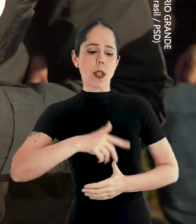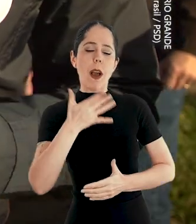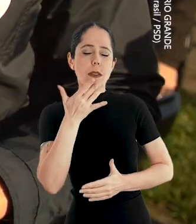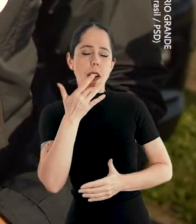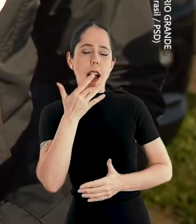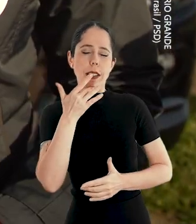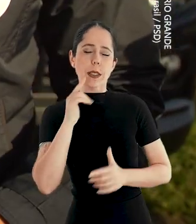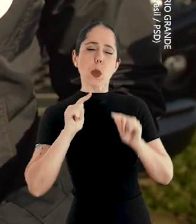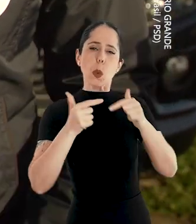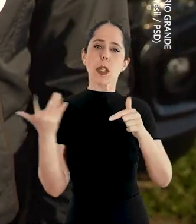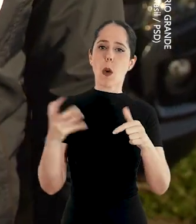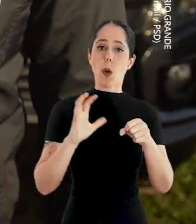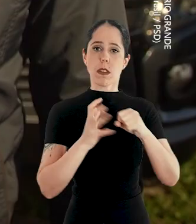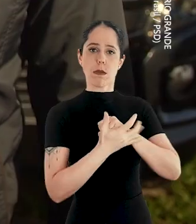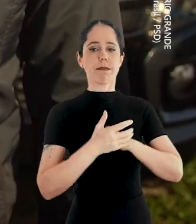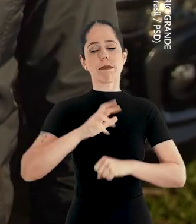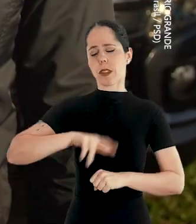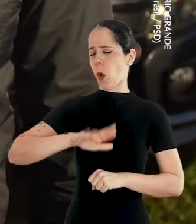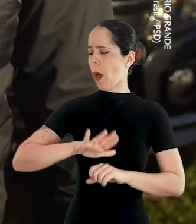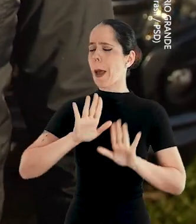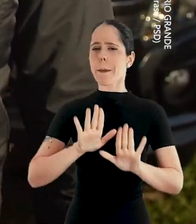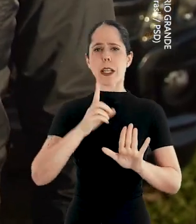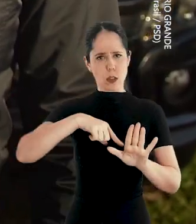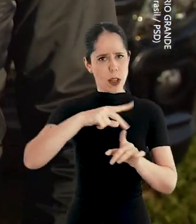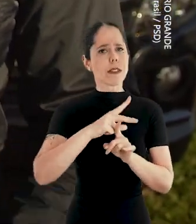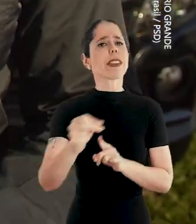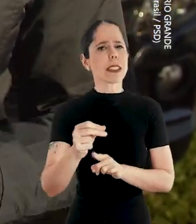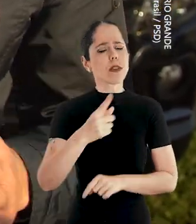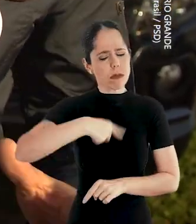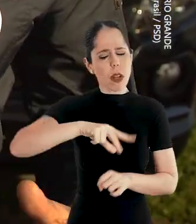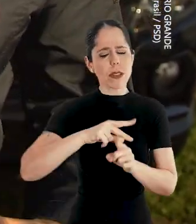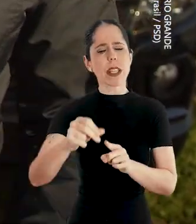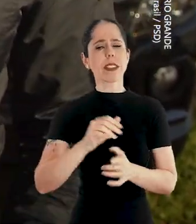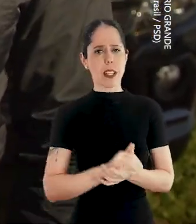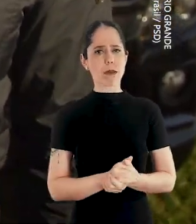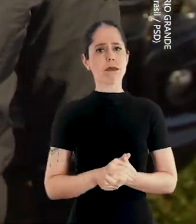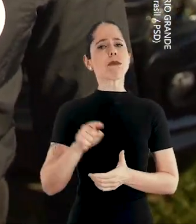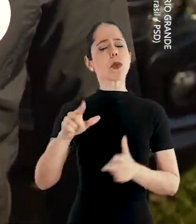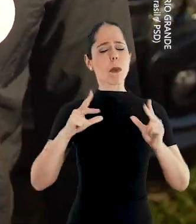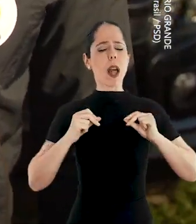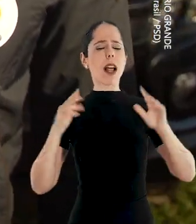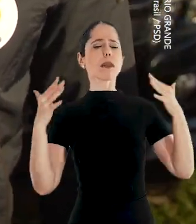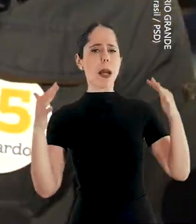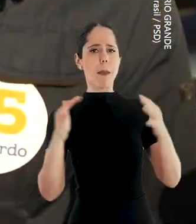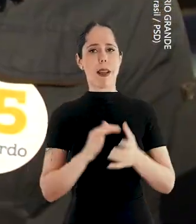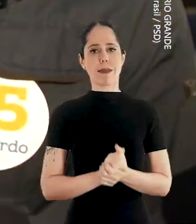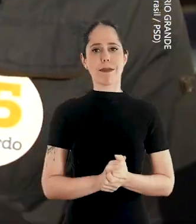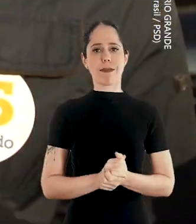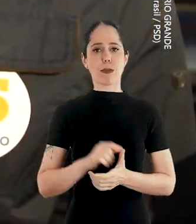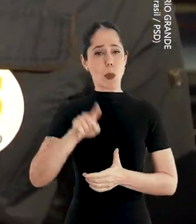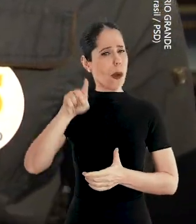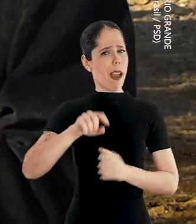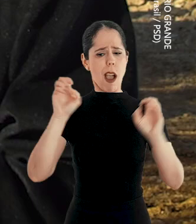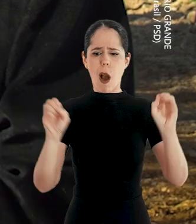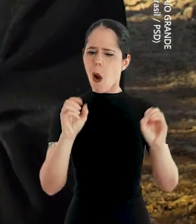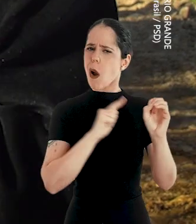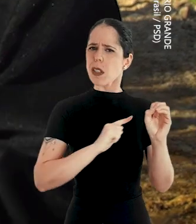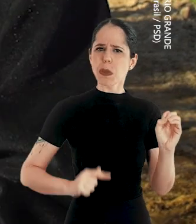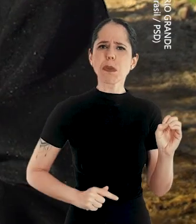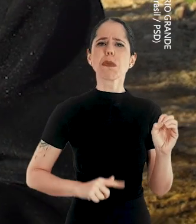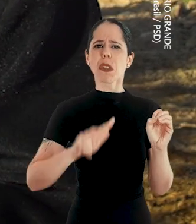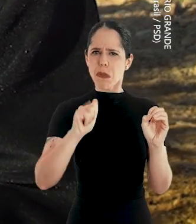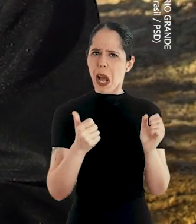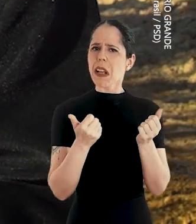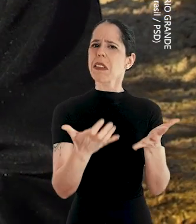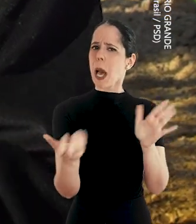Não foi fácil lutar contra a Covid aí. Não não foi, mas a gente venceu. A gente venceu. Tu tá de parabéns. Ele foi um